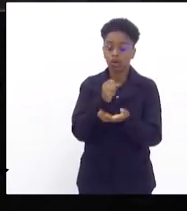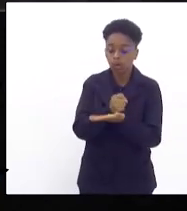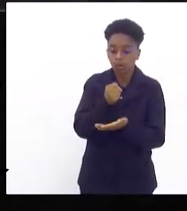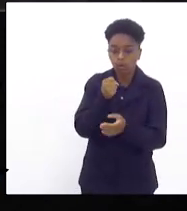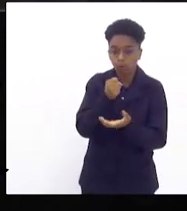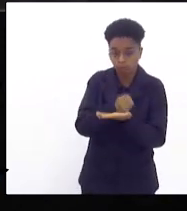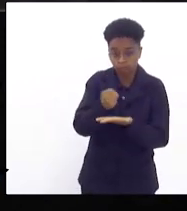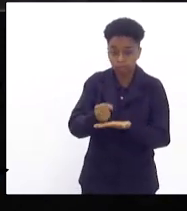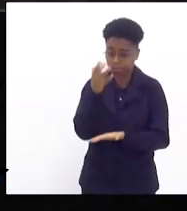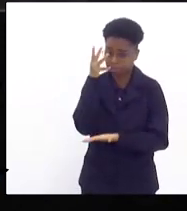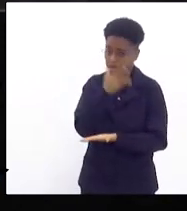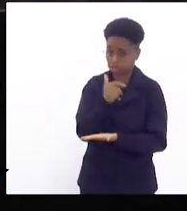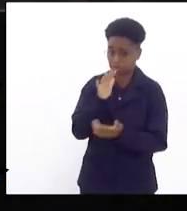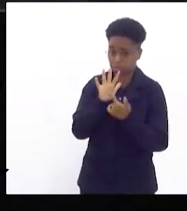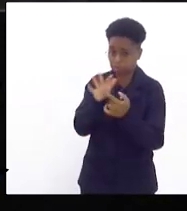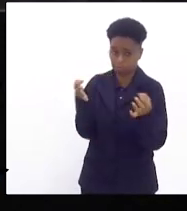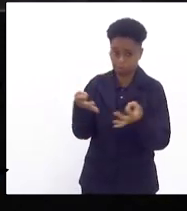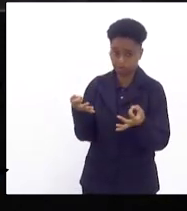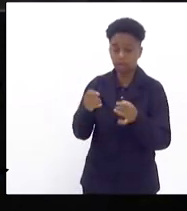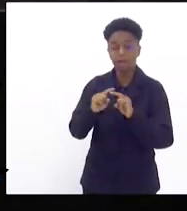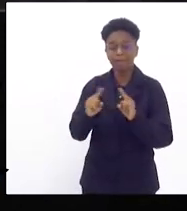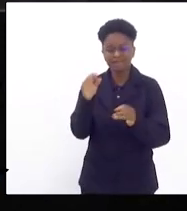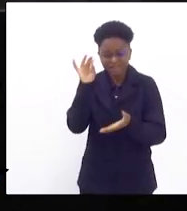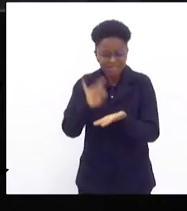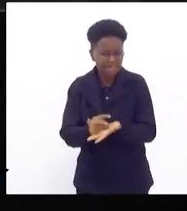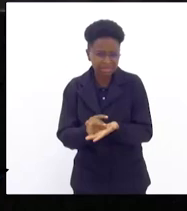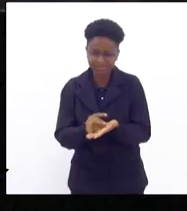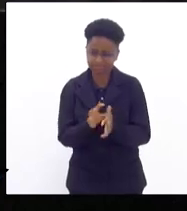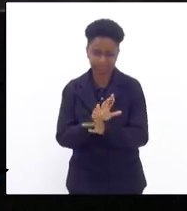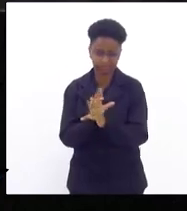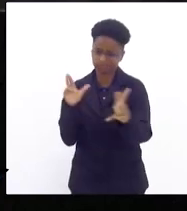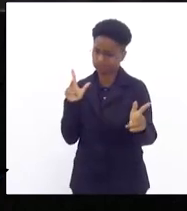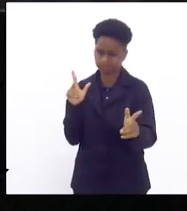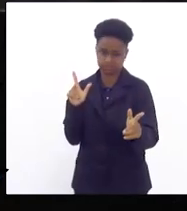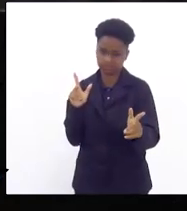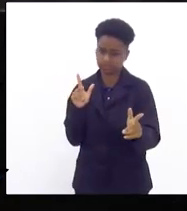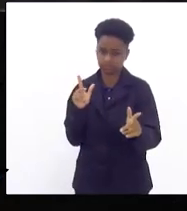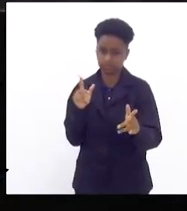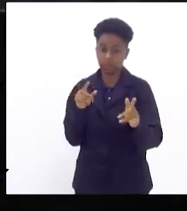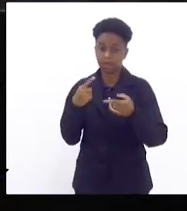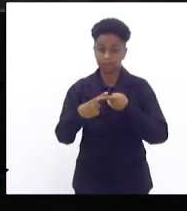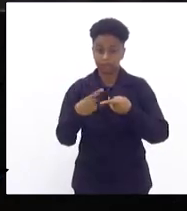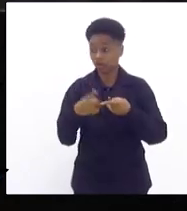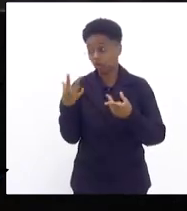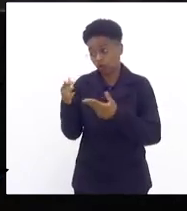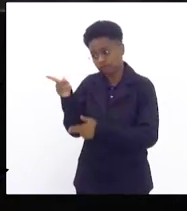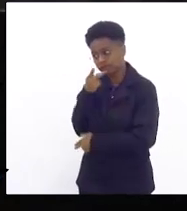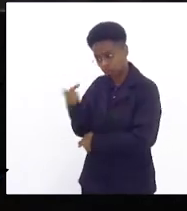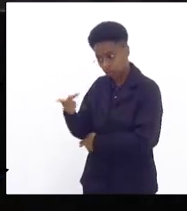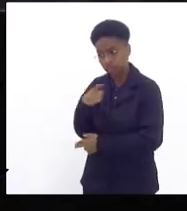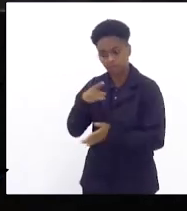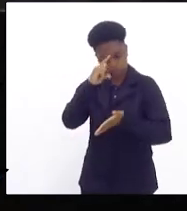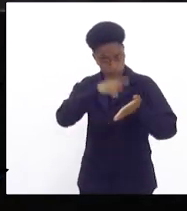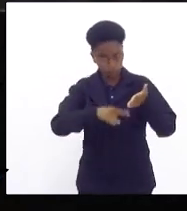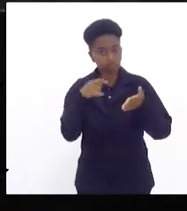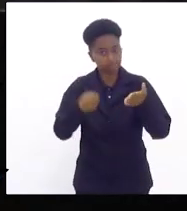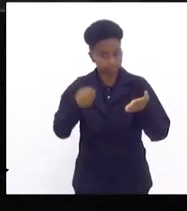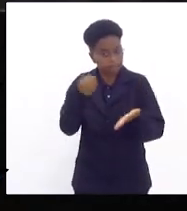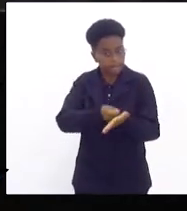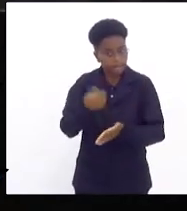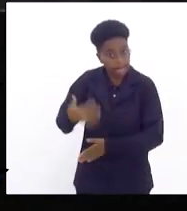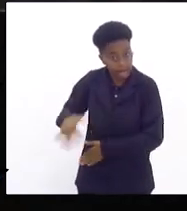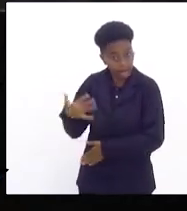muito bonito mas quando você vai ver lá na prática a realidade é totalmente diferente a conta como a vossa excelência falou chega e chega a cara